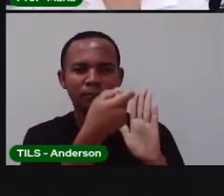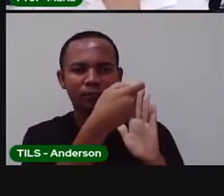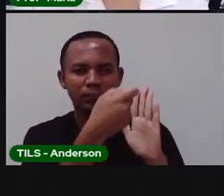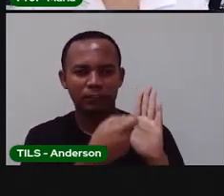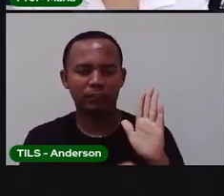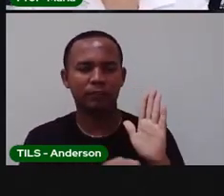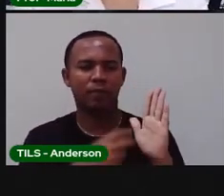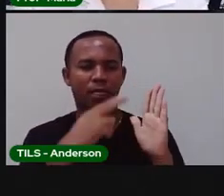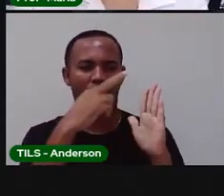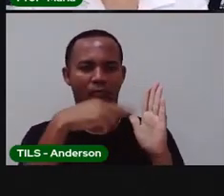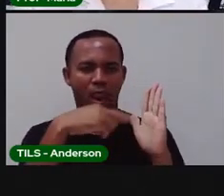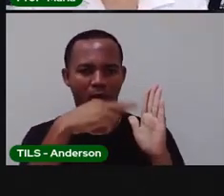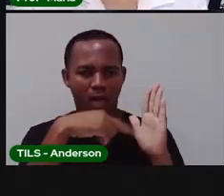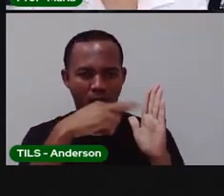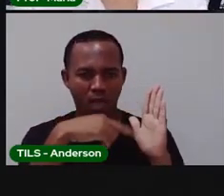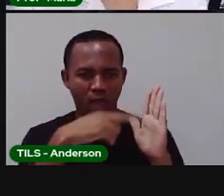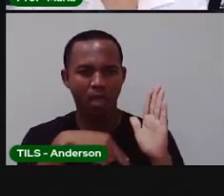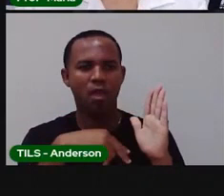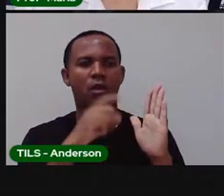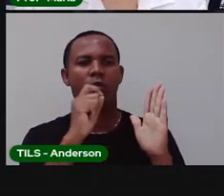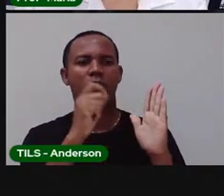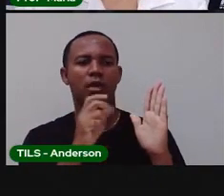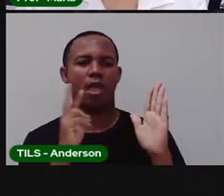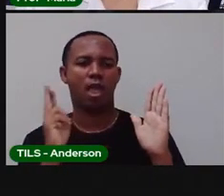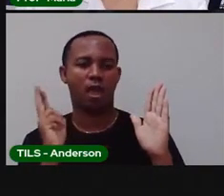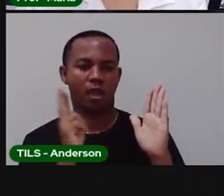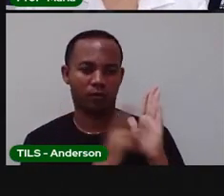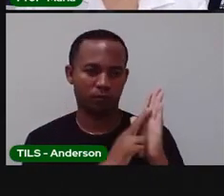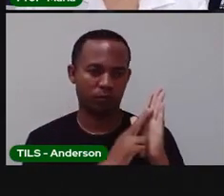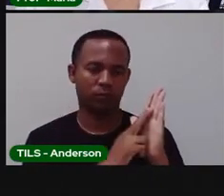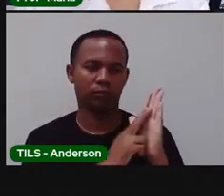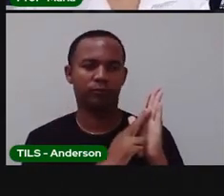Após a leitura do texto, respondo as questões seguintes.